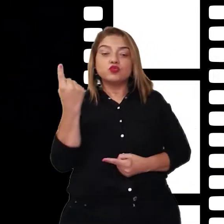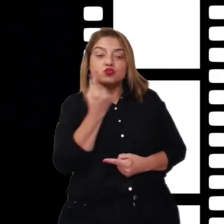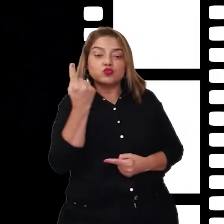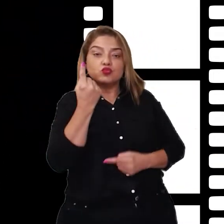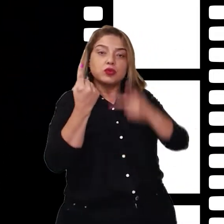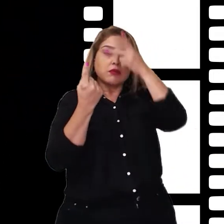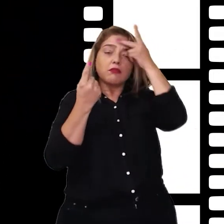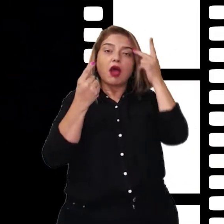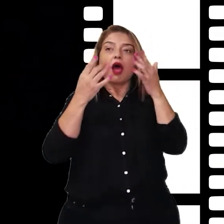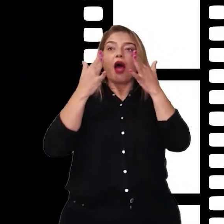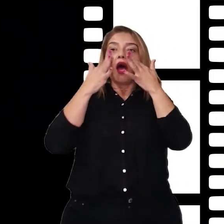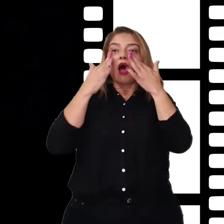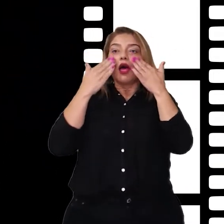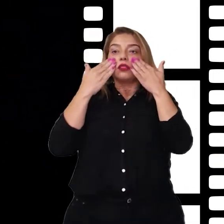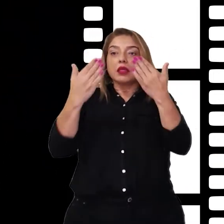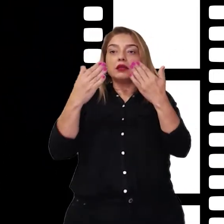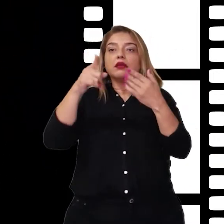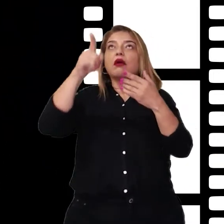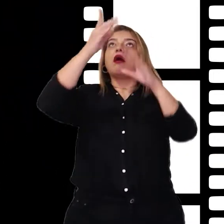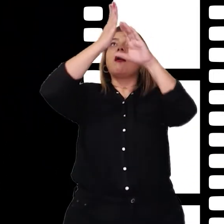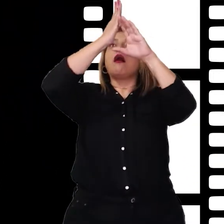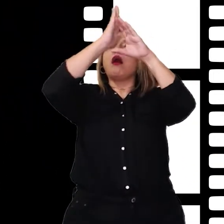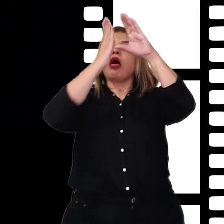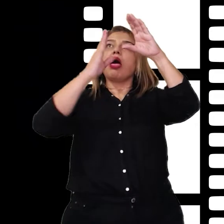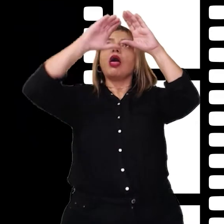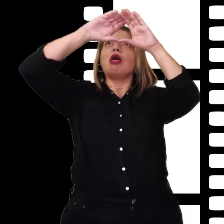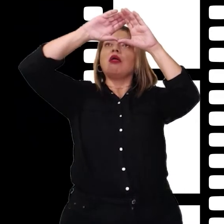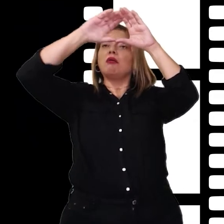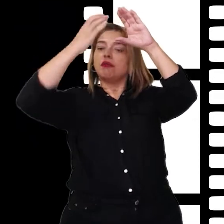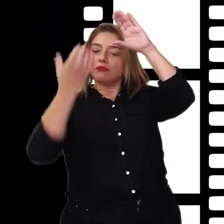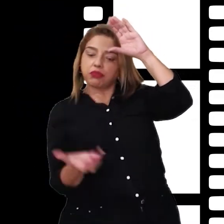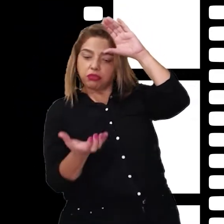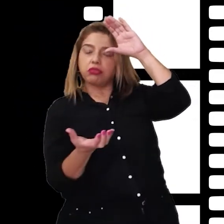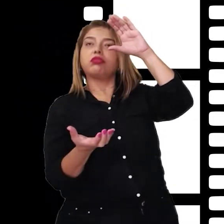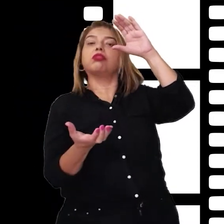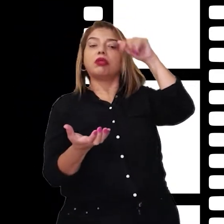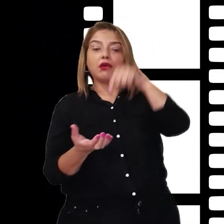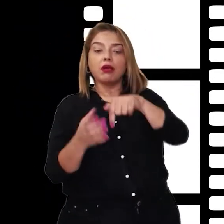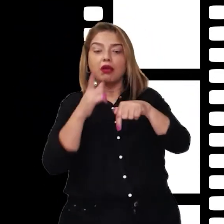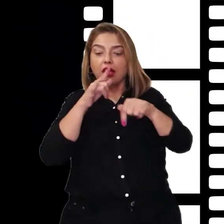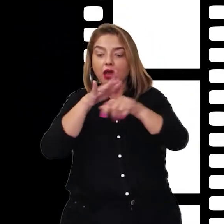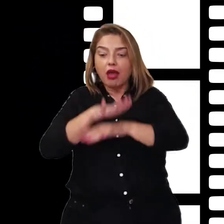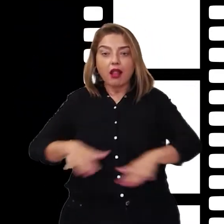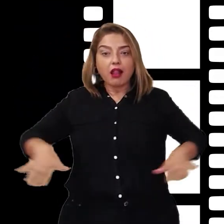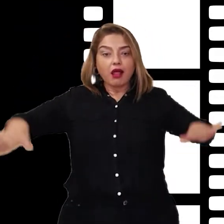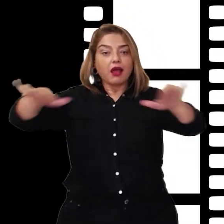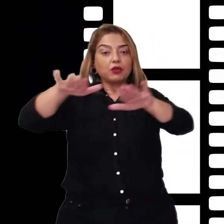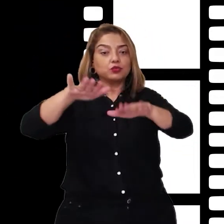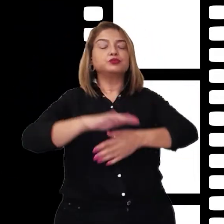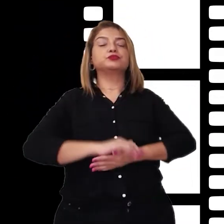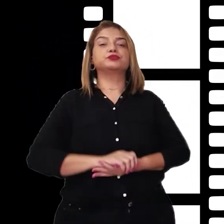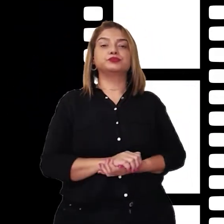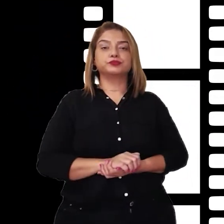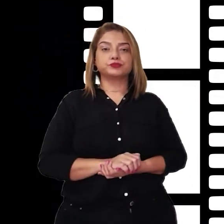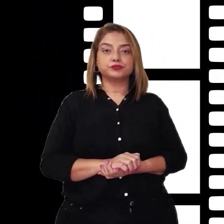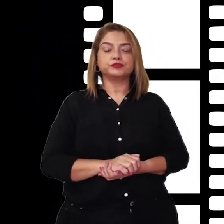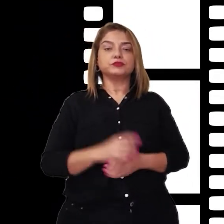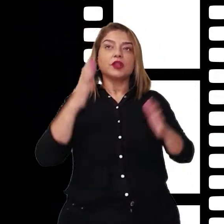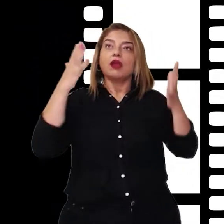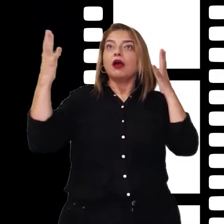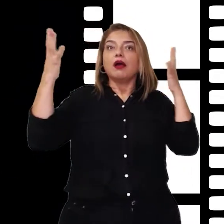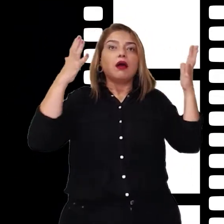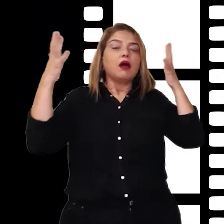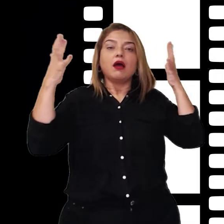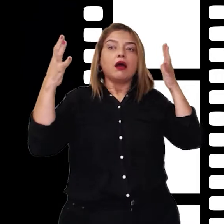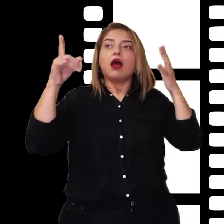testemunha de que a lua tinha rachado no meio. E uma parte ficado no céu e a outra caído dentro do lago. No desespero,